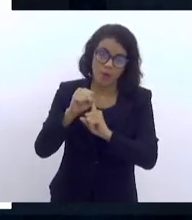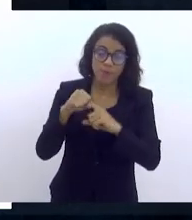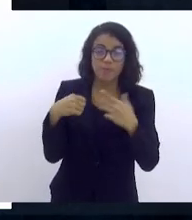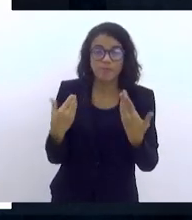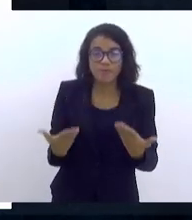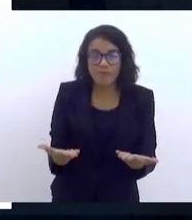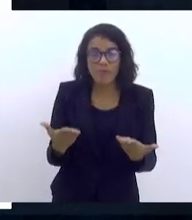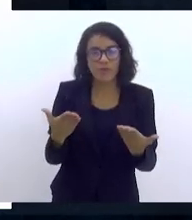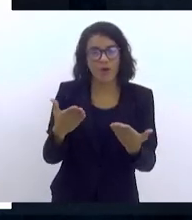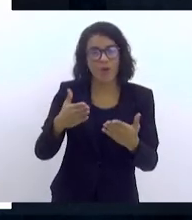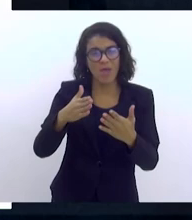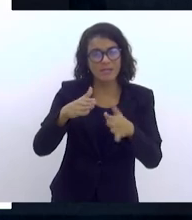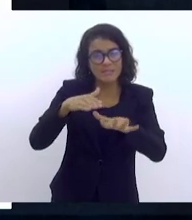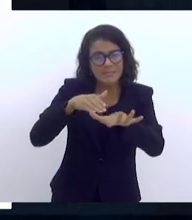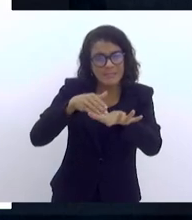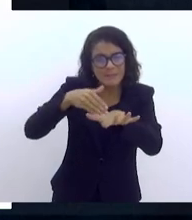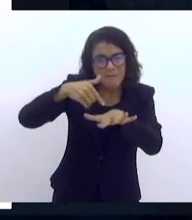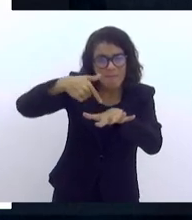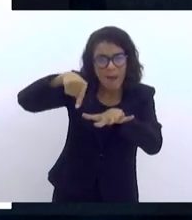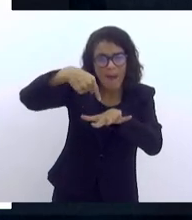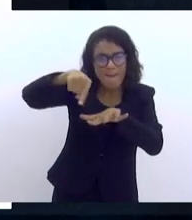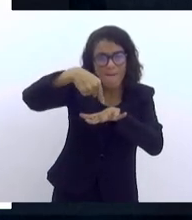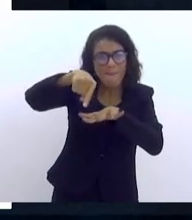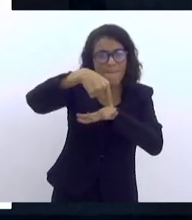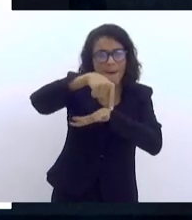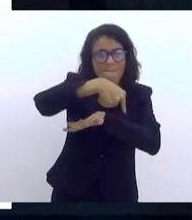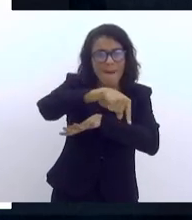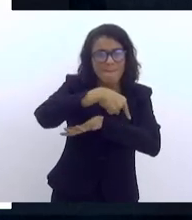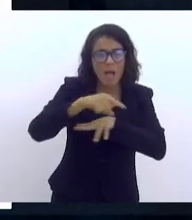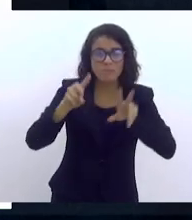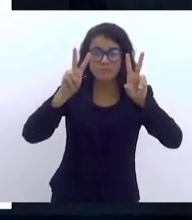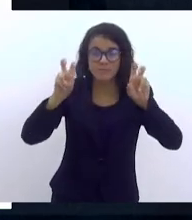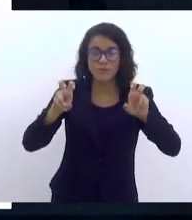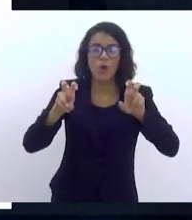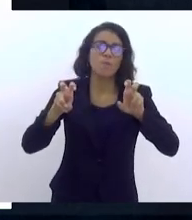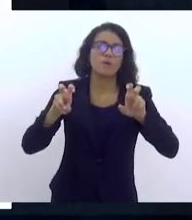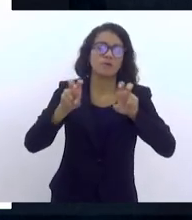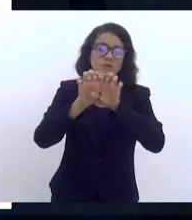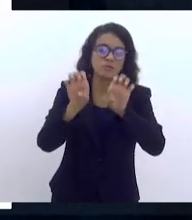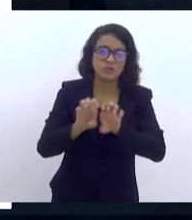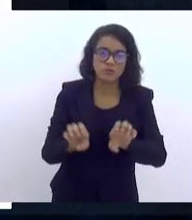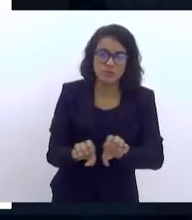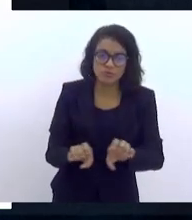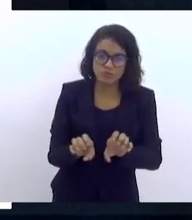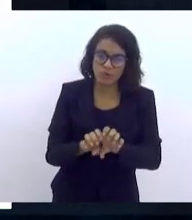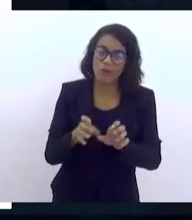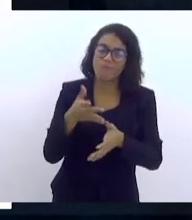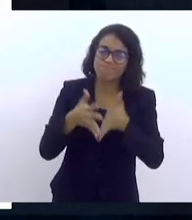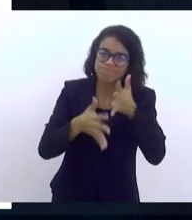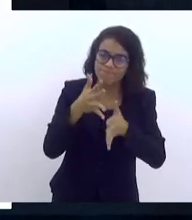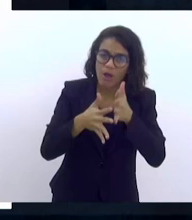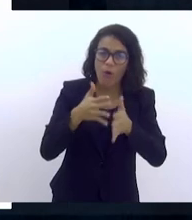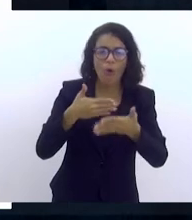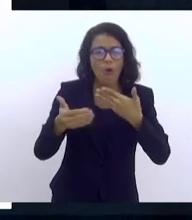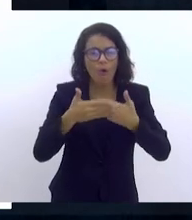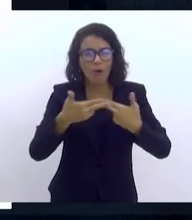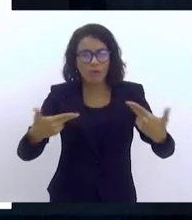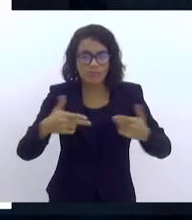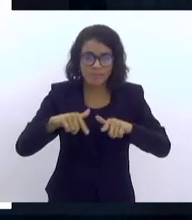esse horizonte mais estruturante é fundamental para qualquer atividade, para que ela seja mais